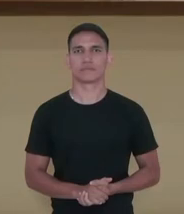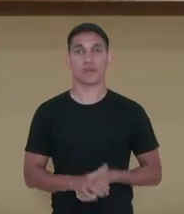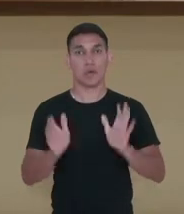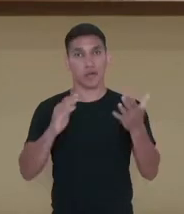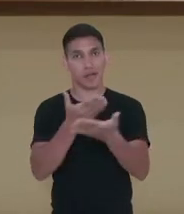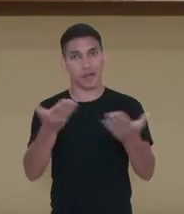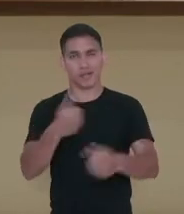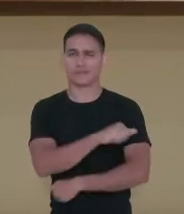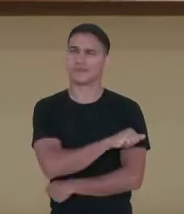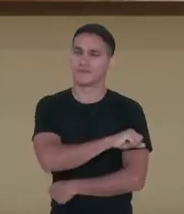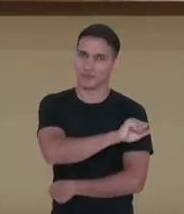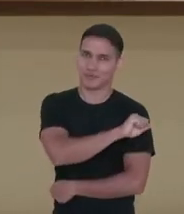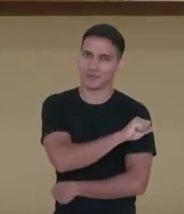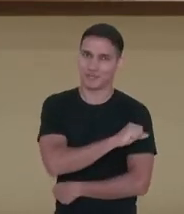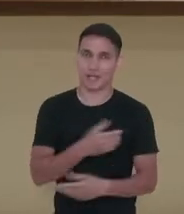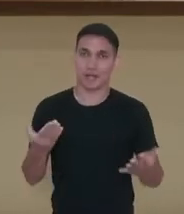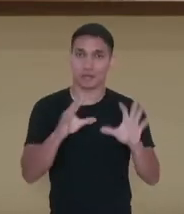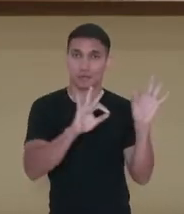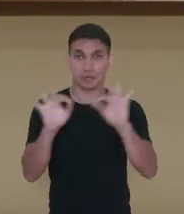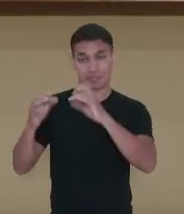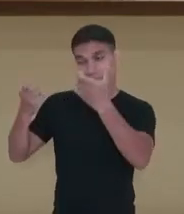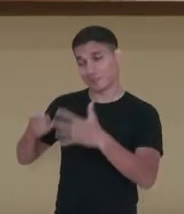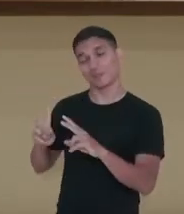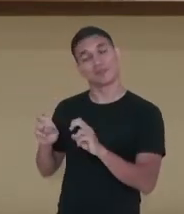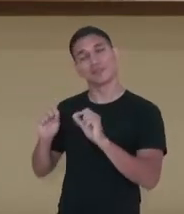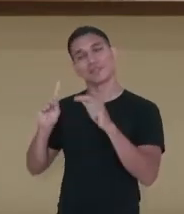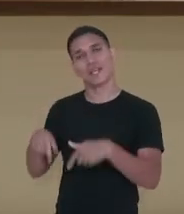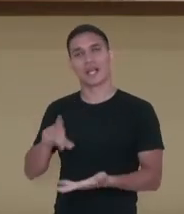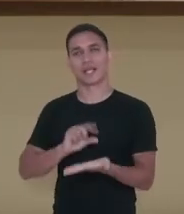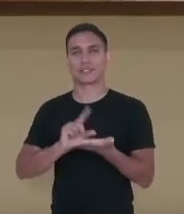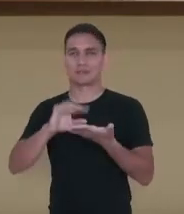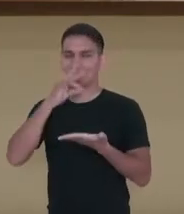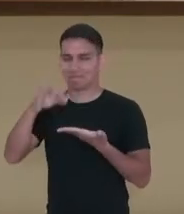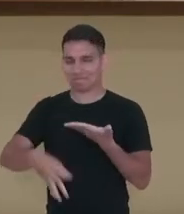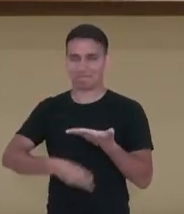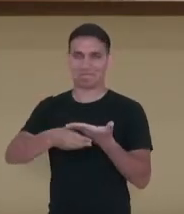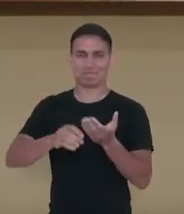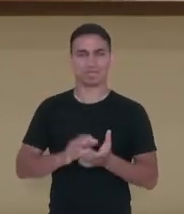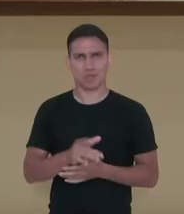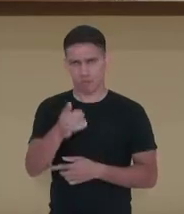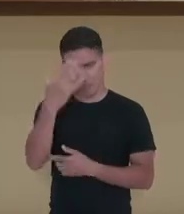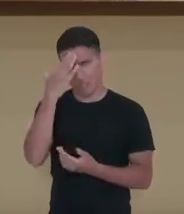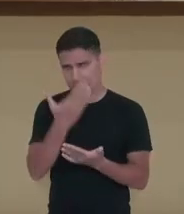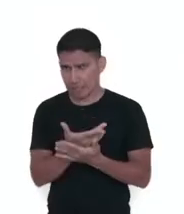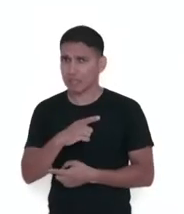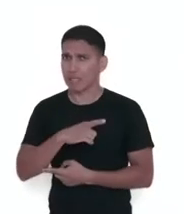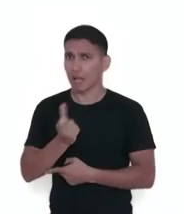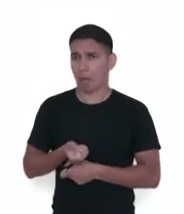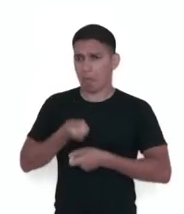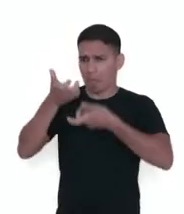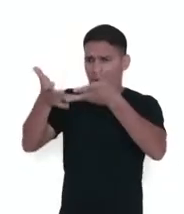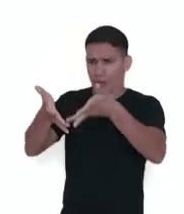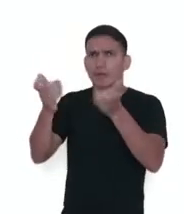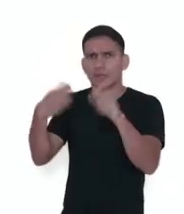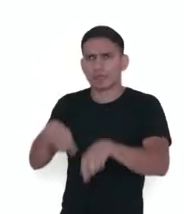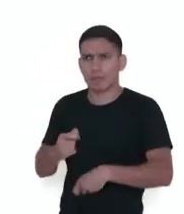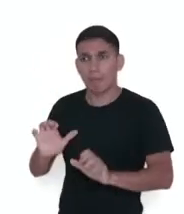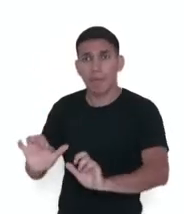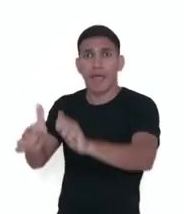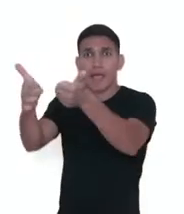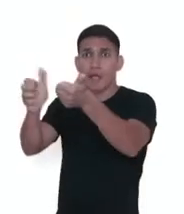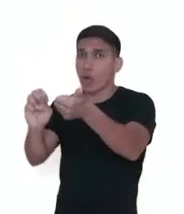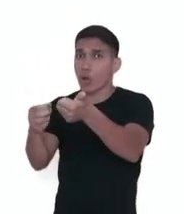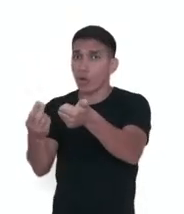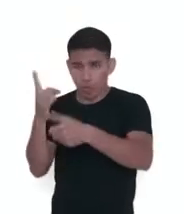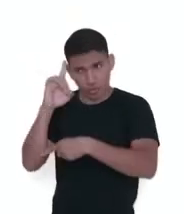Olá estudantes do oitavo ano, nesse vídeo vamos falar sobre o artigo de opinião. Você acredita que as palavras têm o poder de melhorar